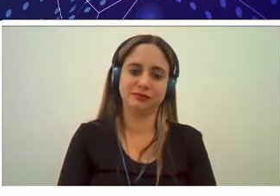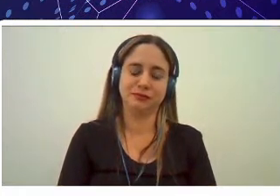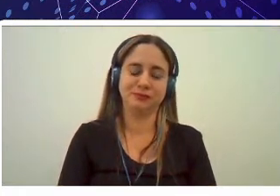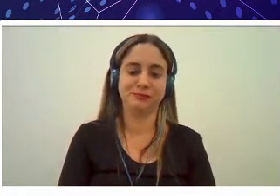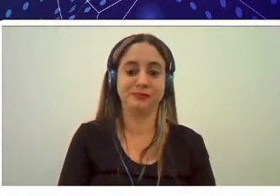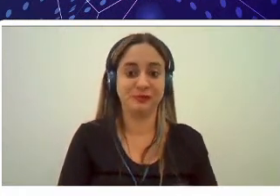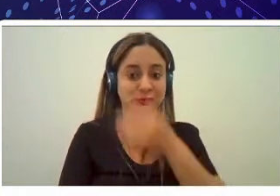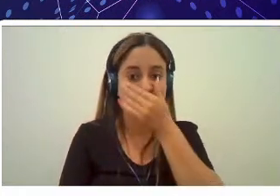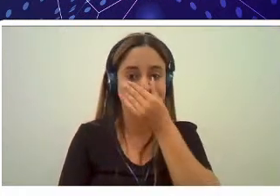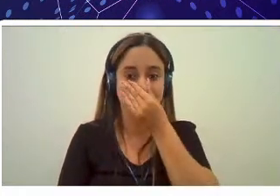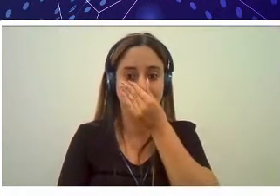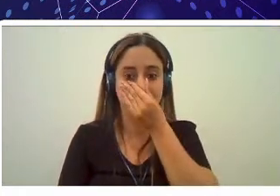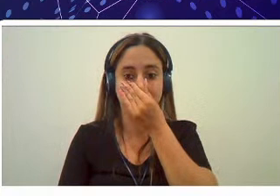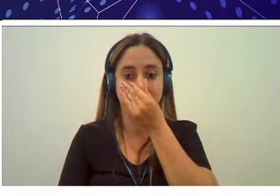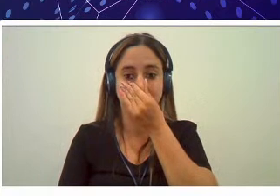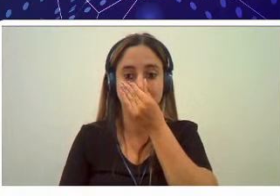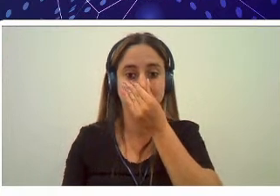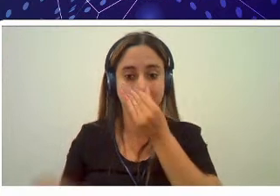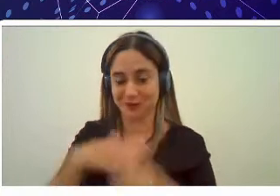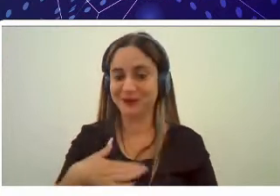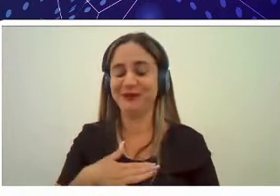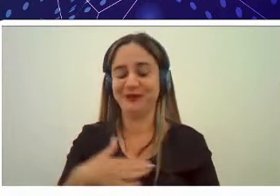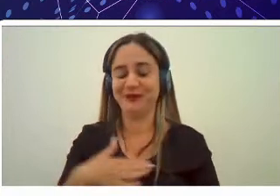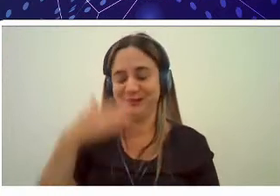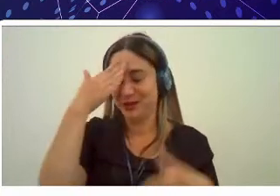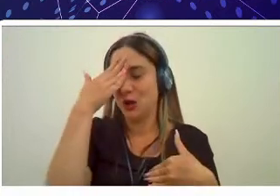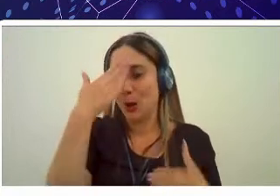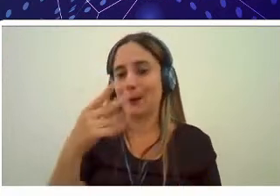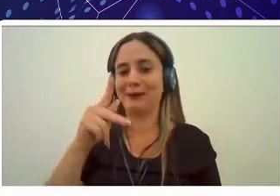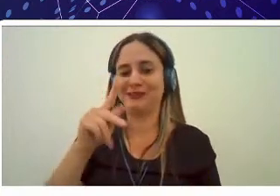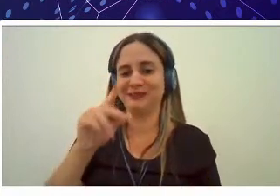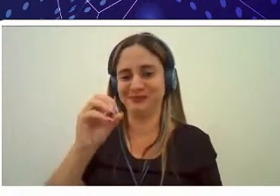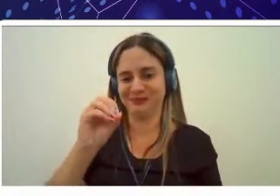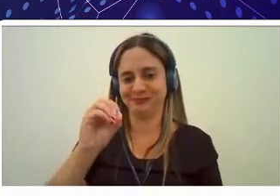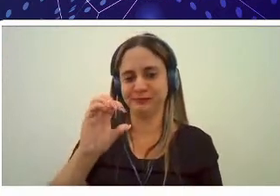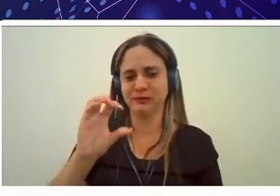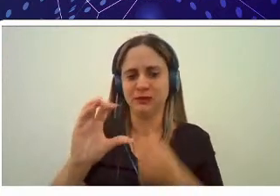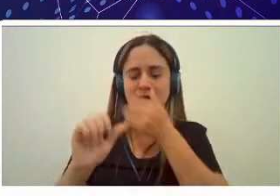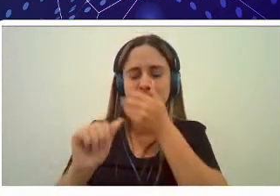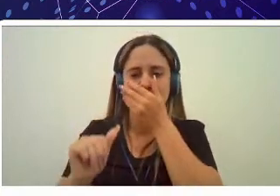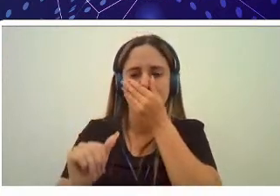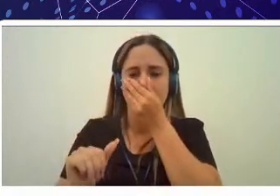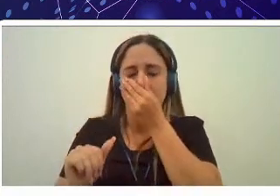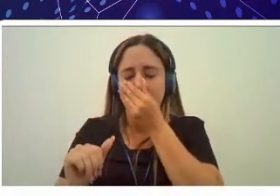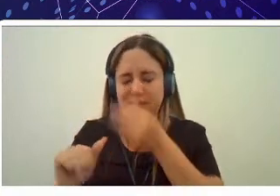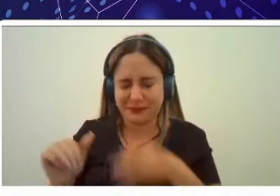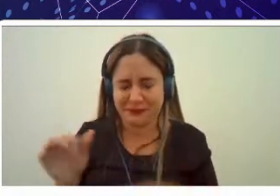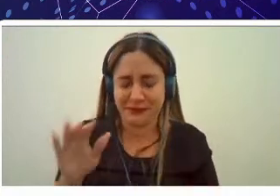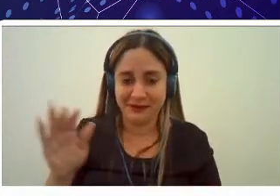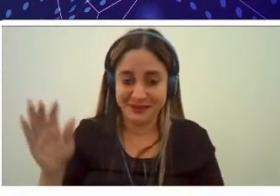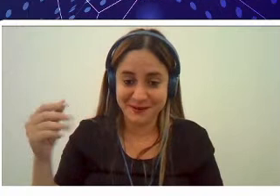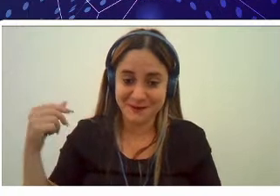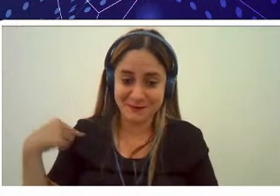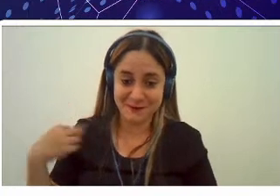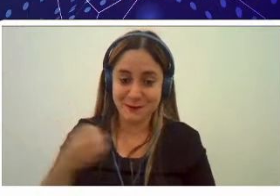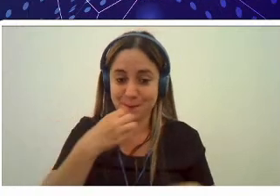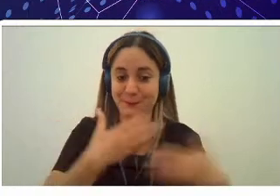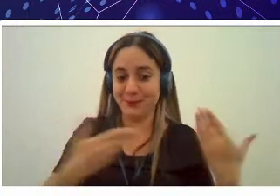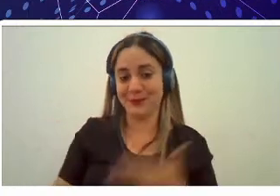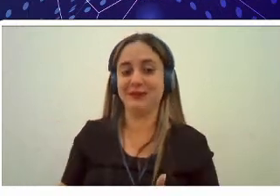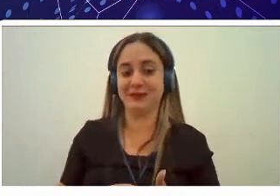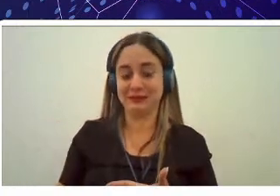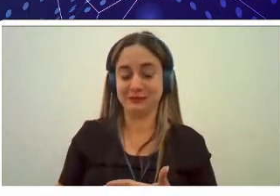eu gostaria de agradecer a Procé por essa atividade que é tão bem-vinda